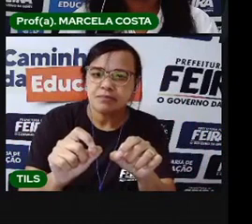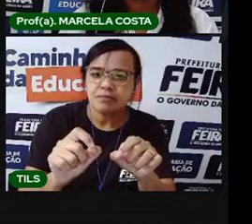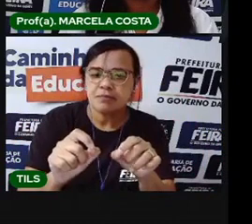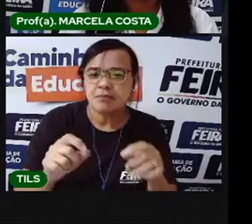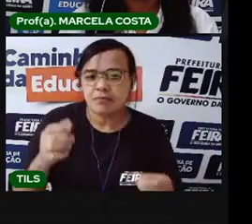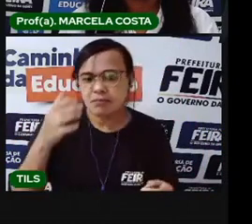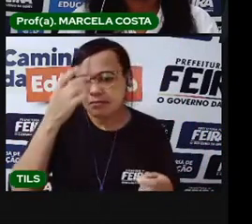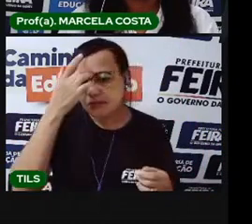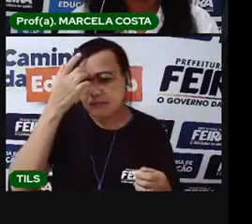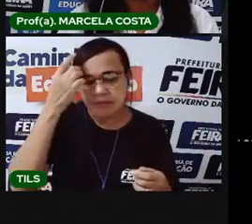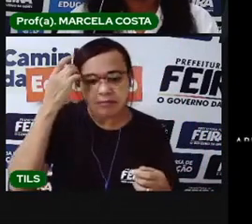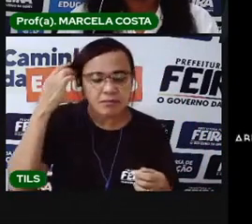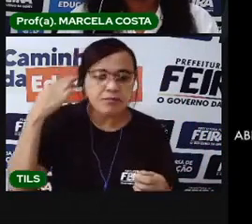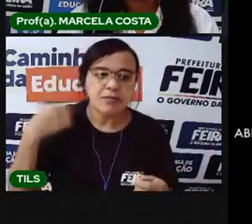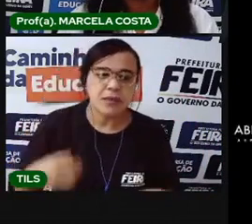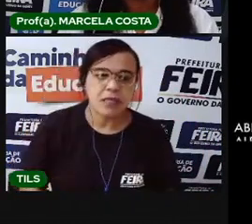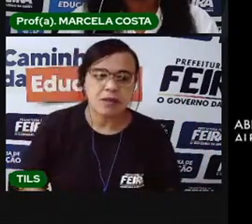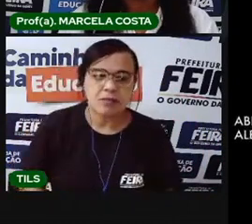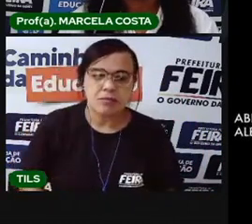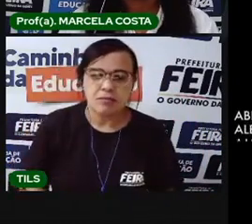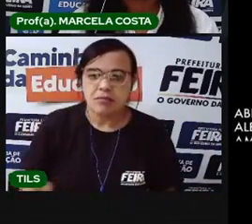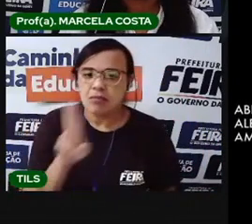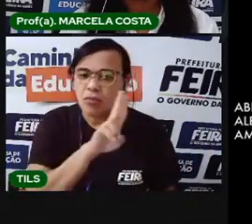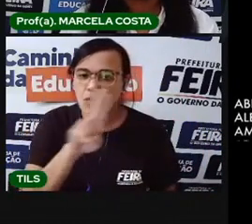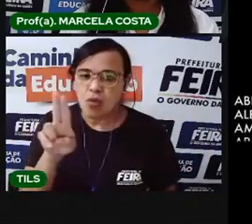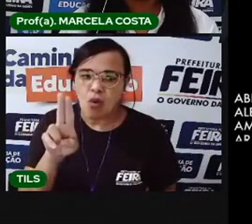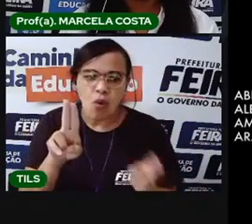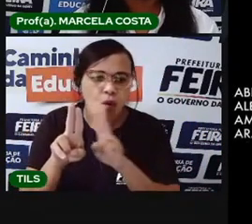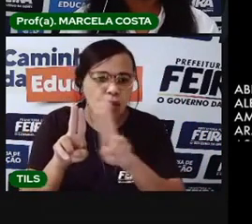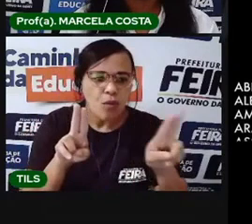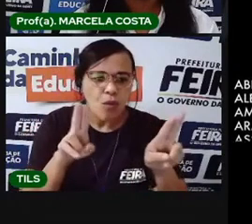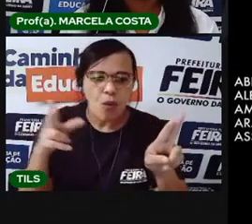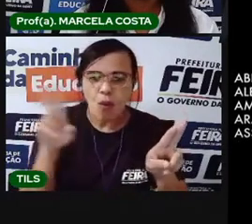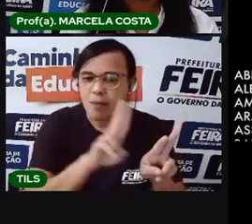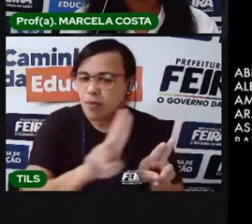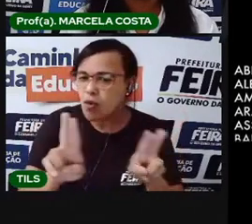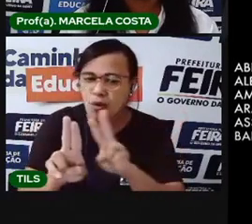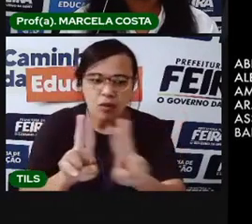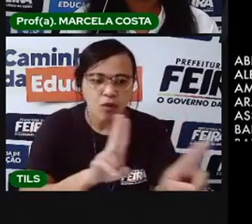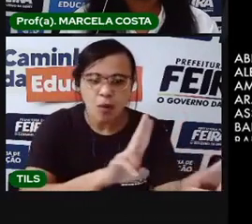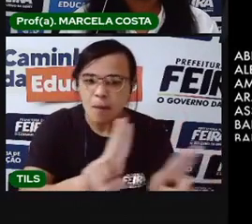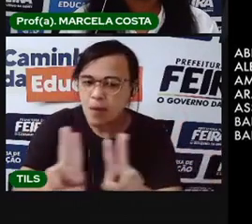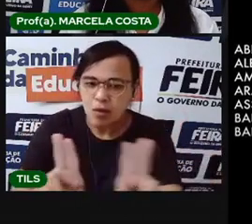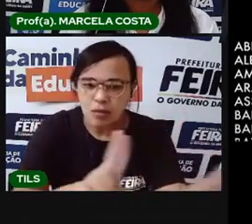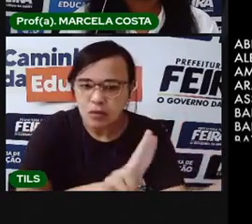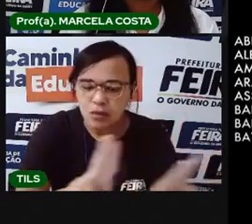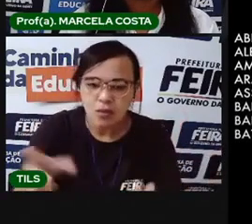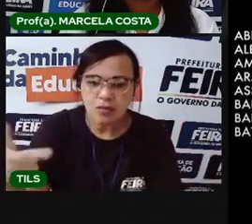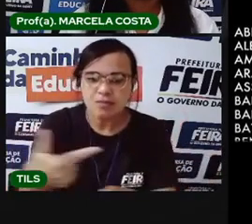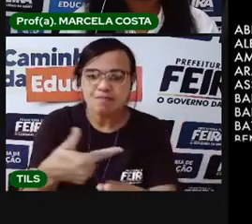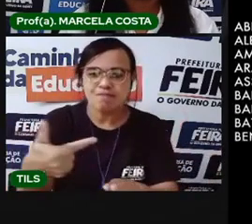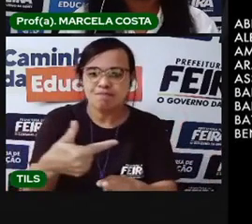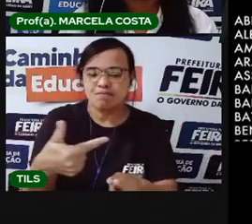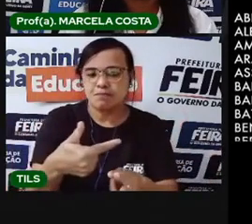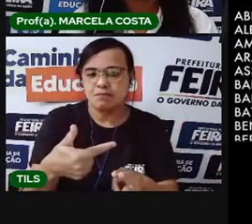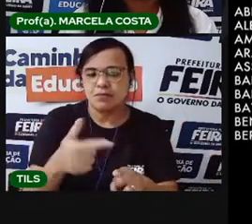que é O